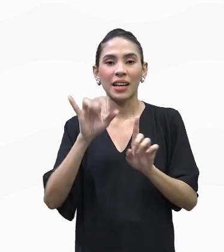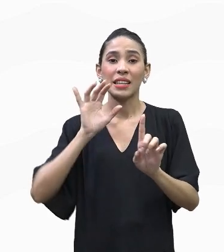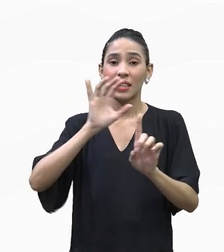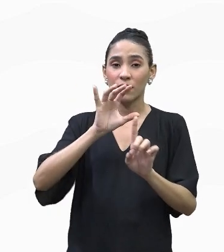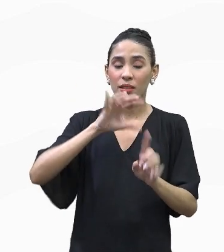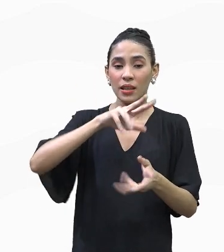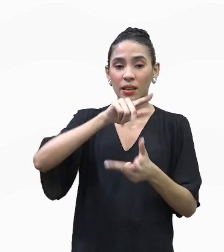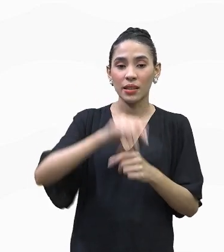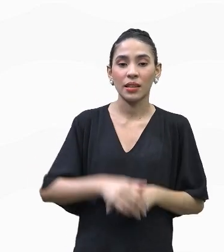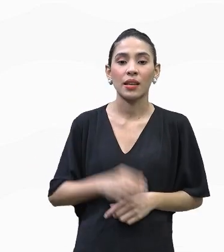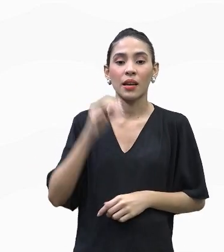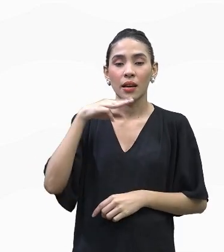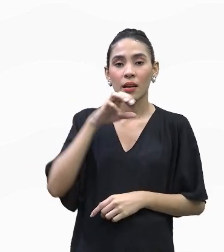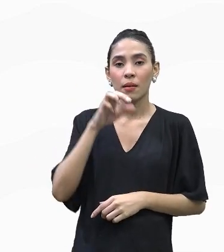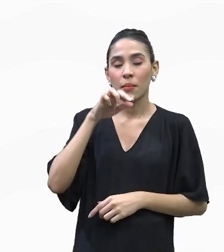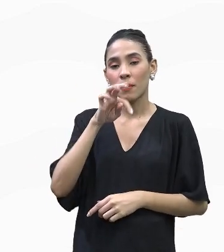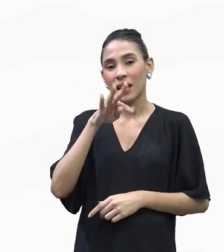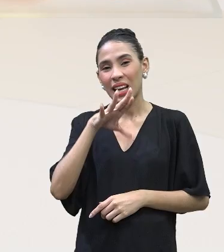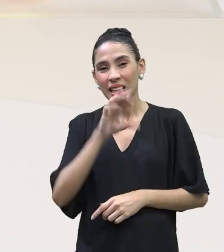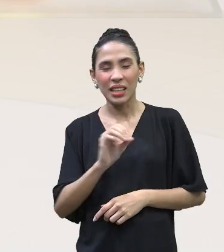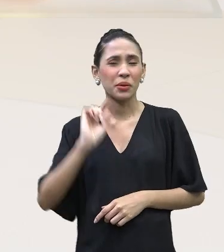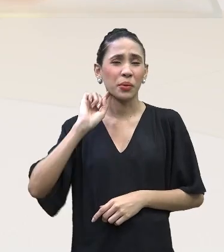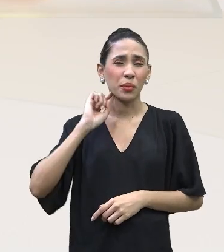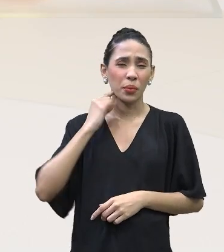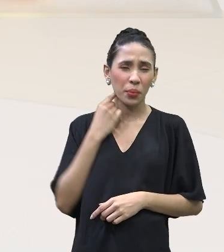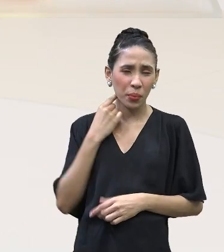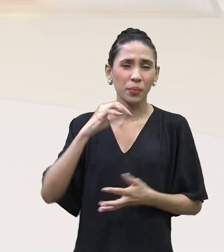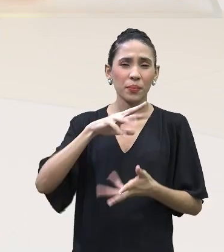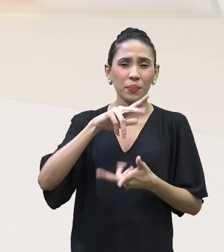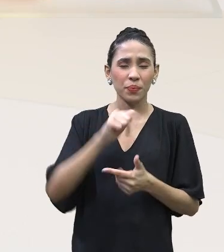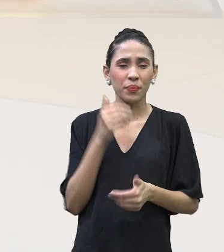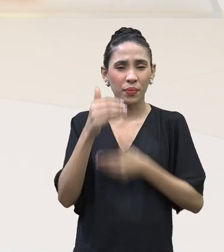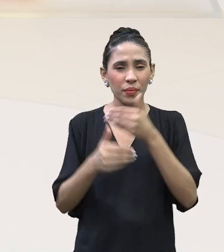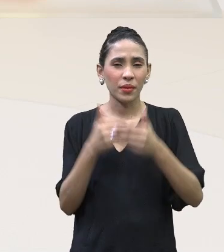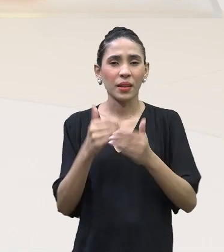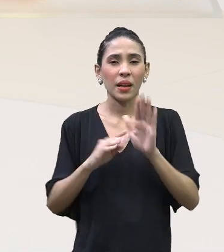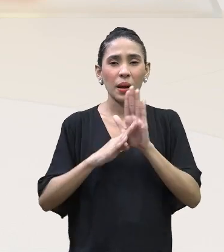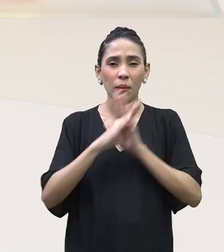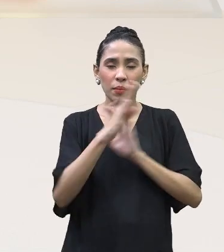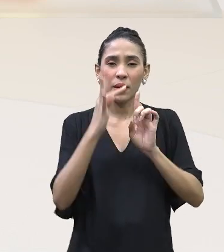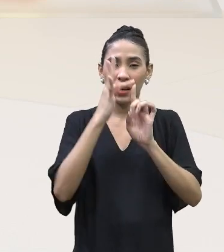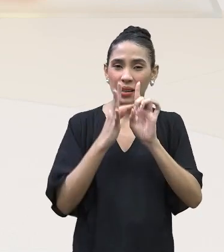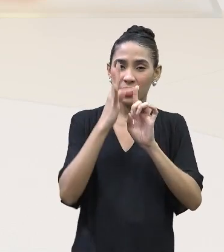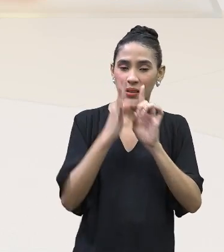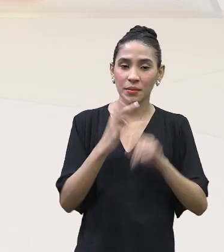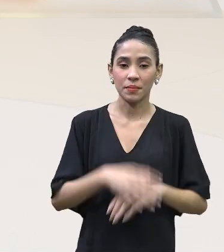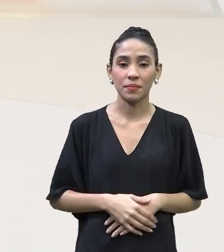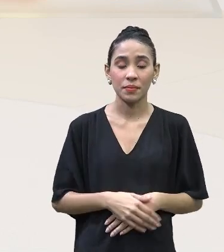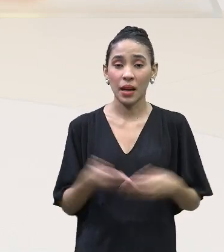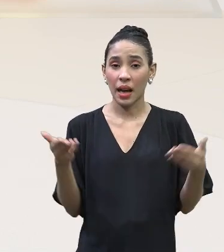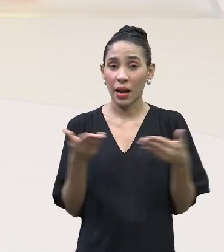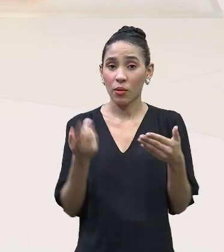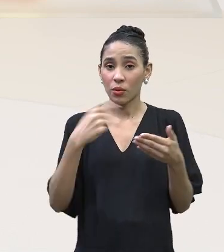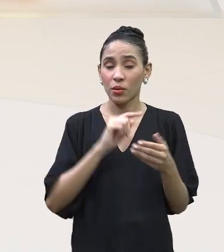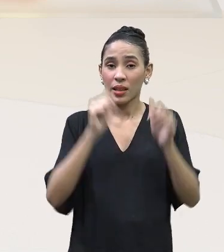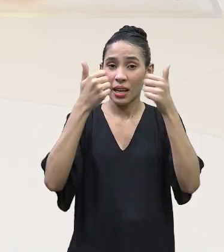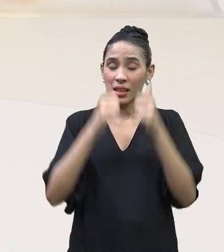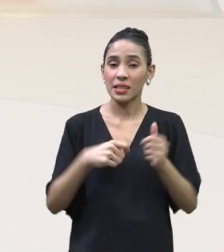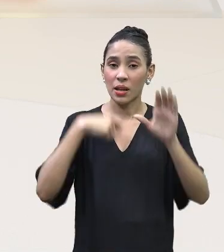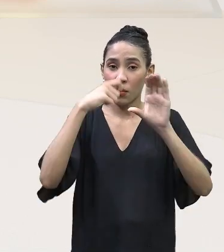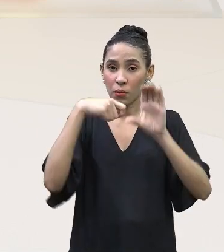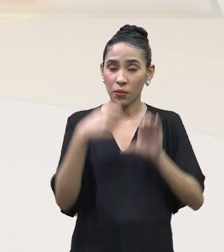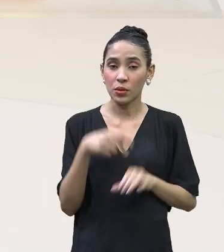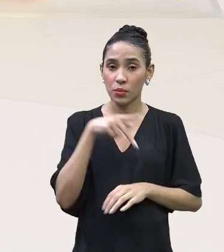atmosfera, como o gás metano, que vai poluir também e intensificar o aquecimento global. A gente vai agora analisar o vídeo do